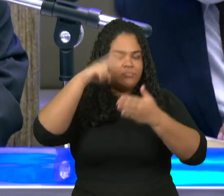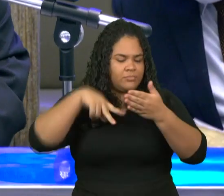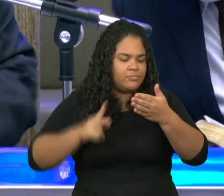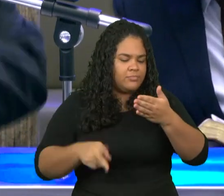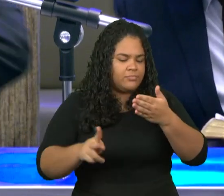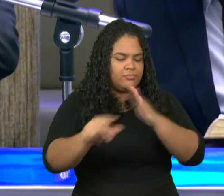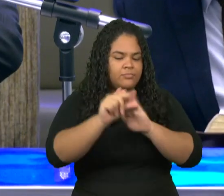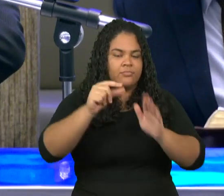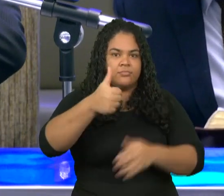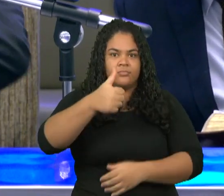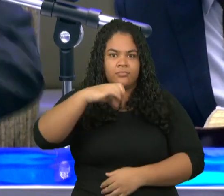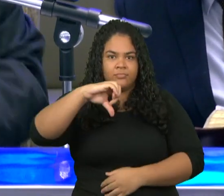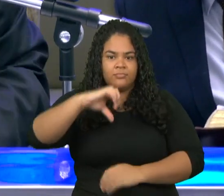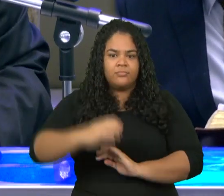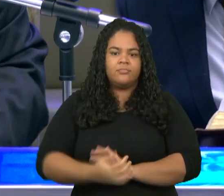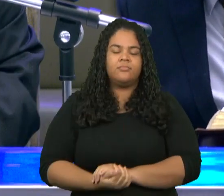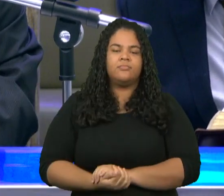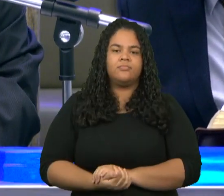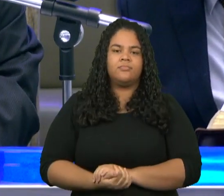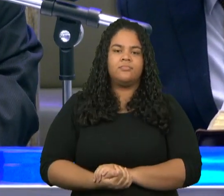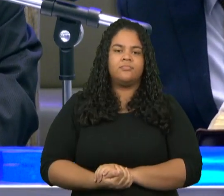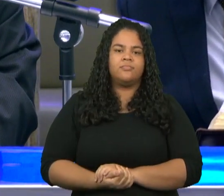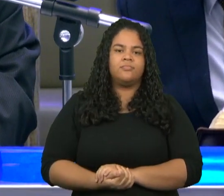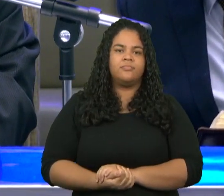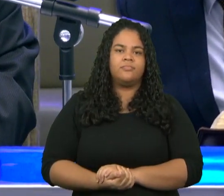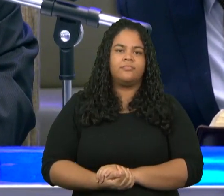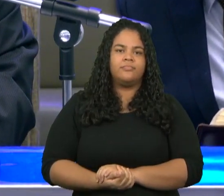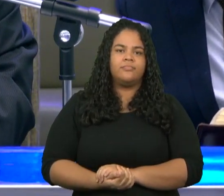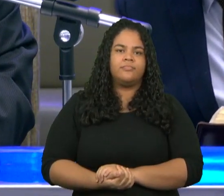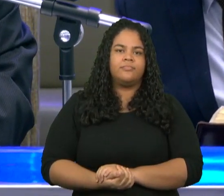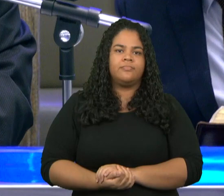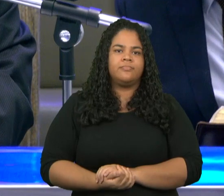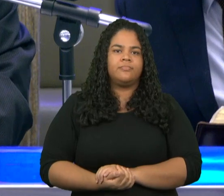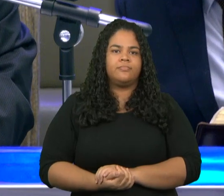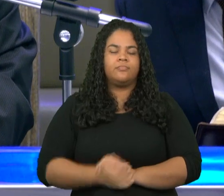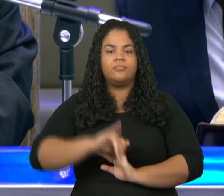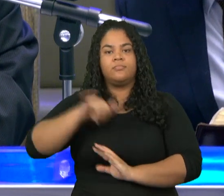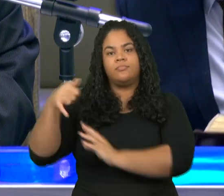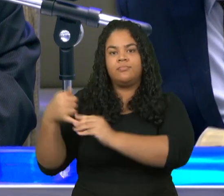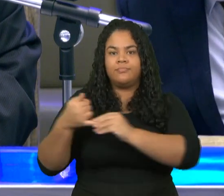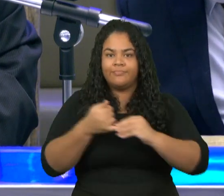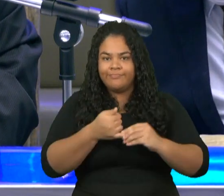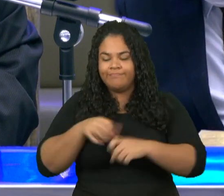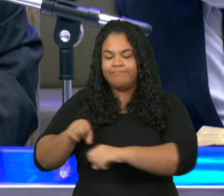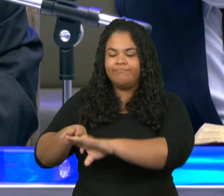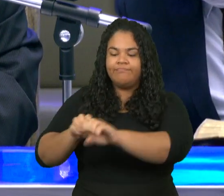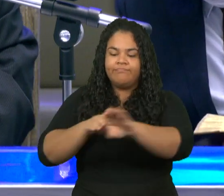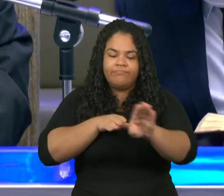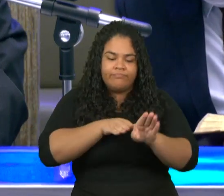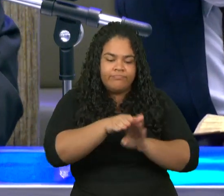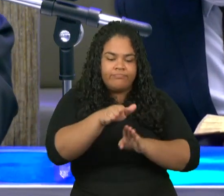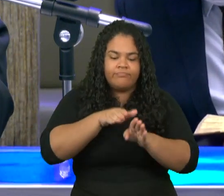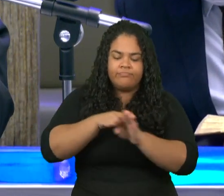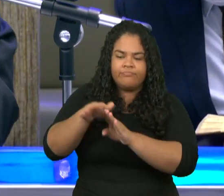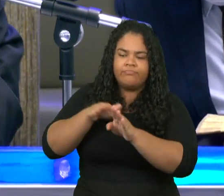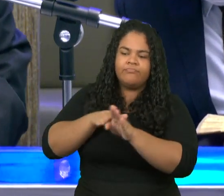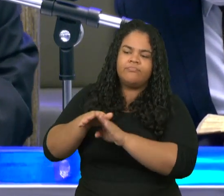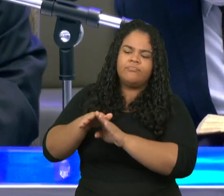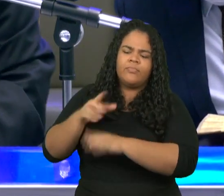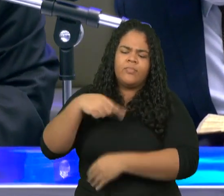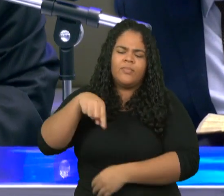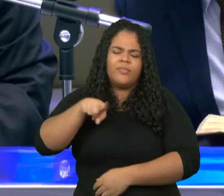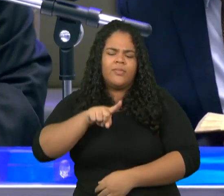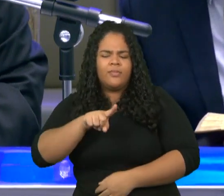diz assim então Josué disse ao povo não poderei serve ao